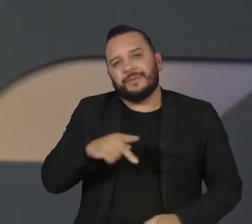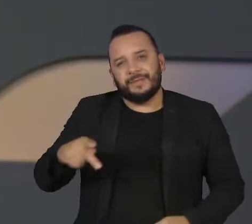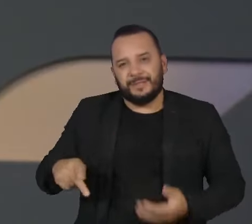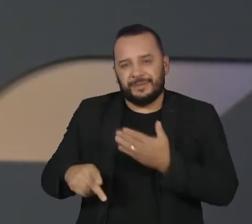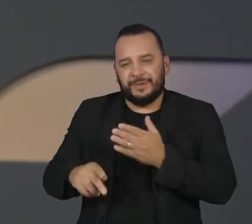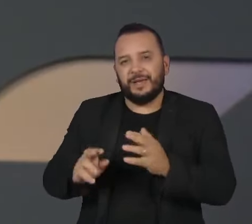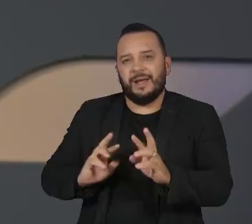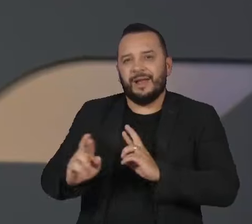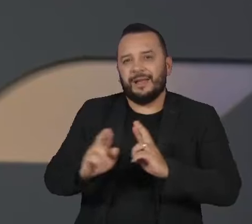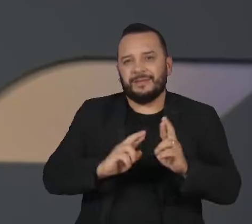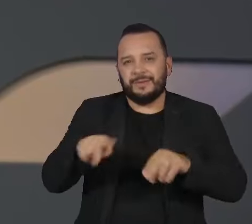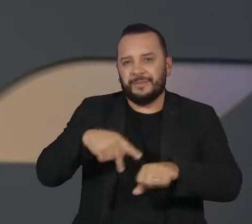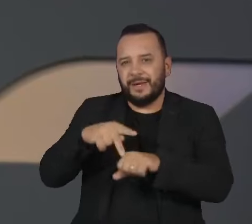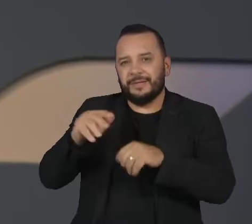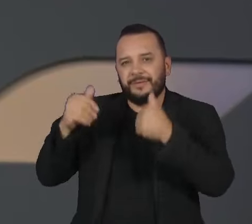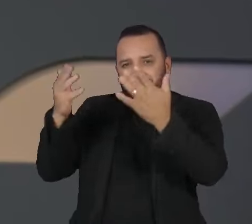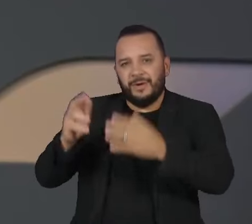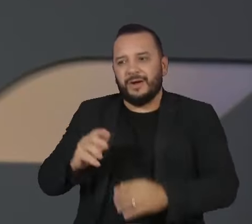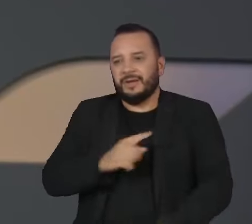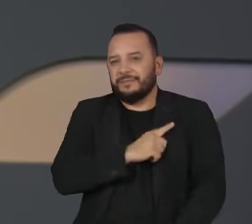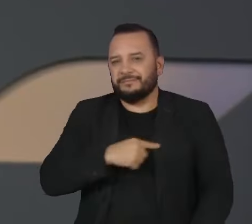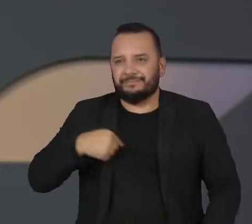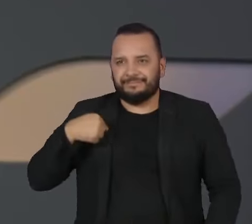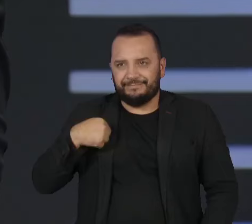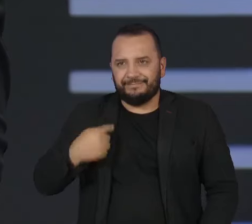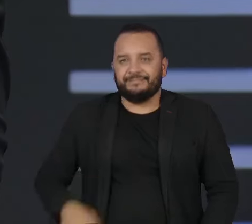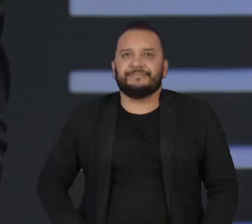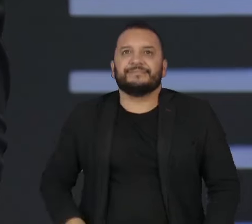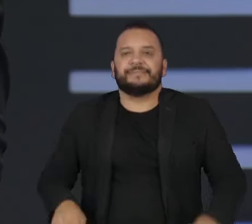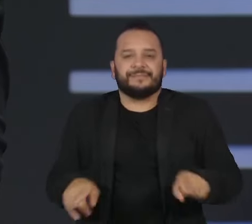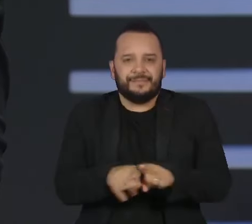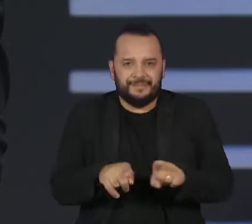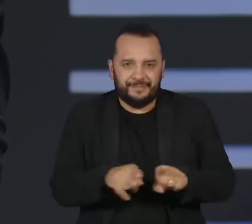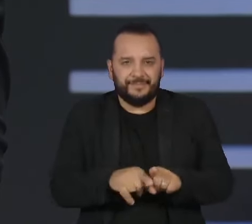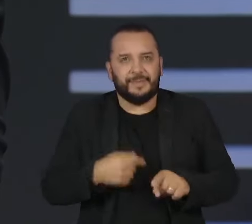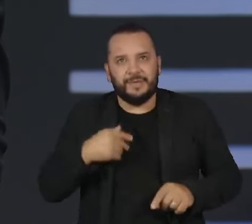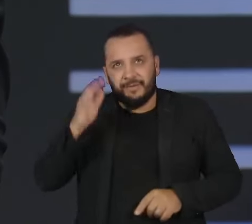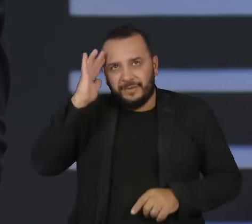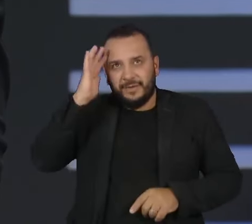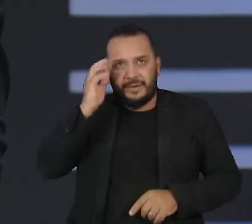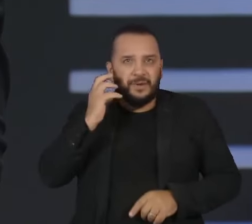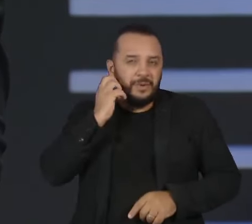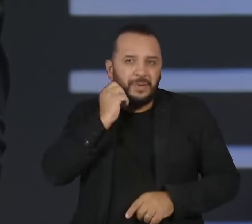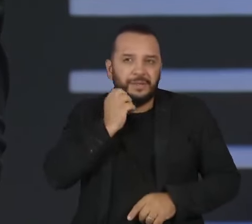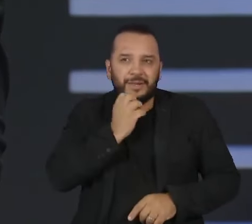Relações Internacionais da SPM, Denil de Roussac e também do filósofo Mário Sérgio Cortella.